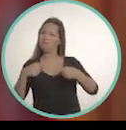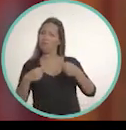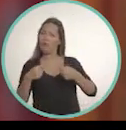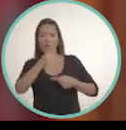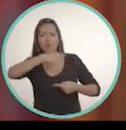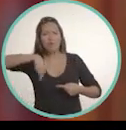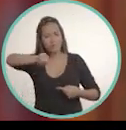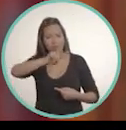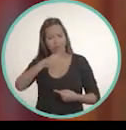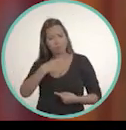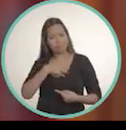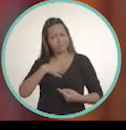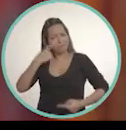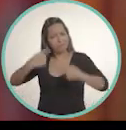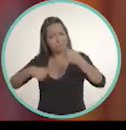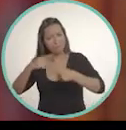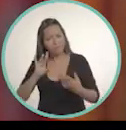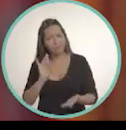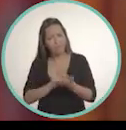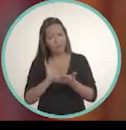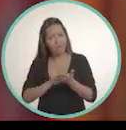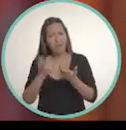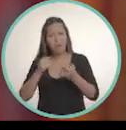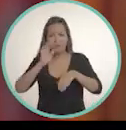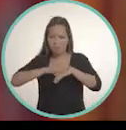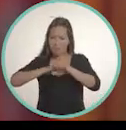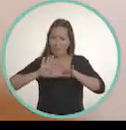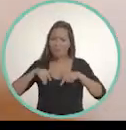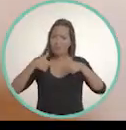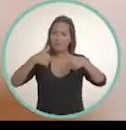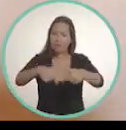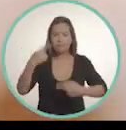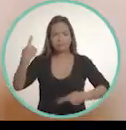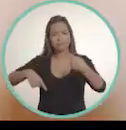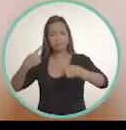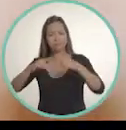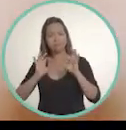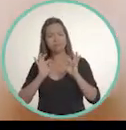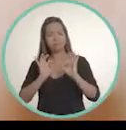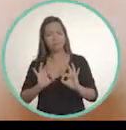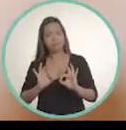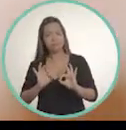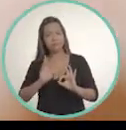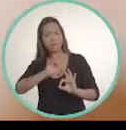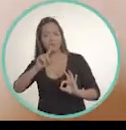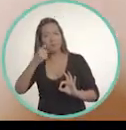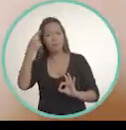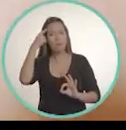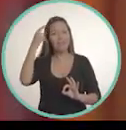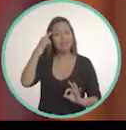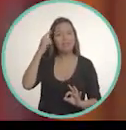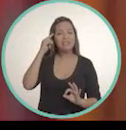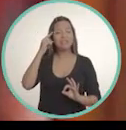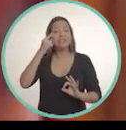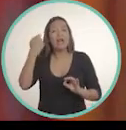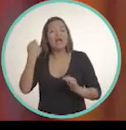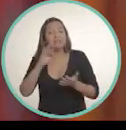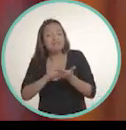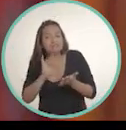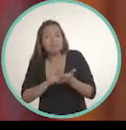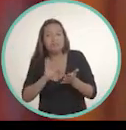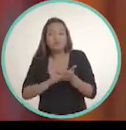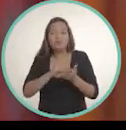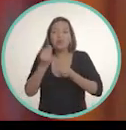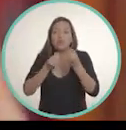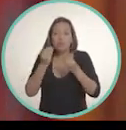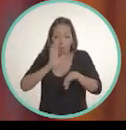política, né? Todas as pessoas são potencialmente políticas, devem participar da política. Não é pensar uma cidade para ficar afirmando slogans, é pensar uma cidade que